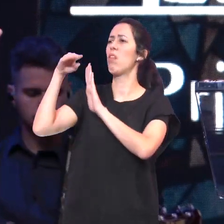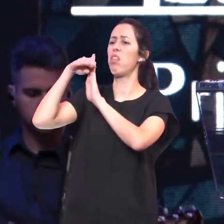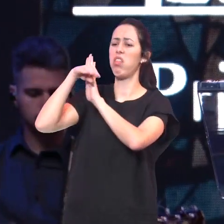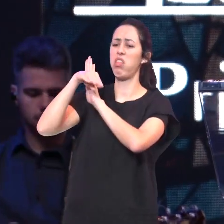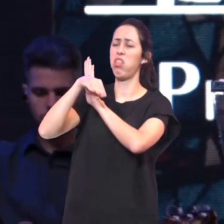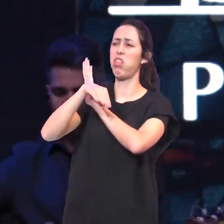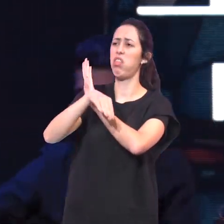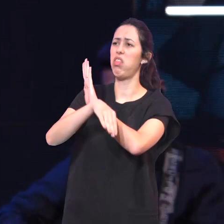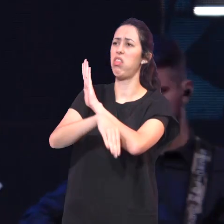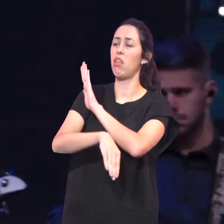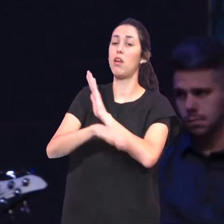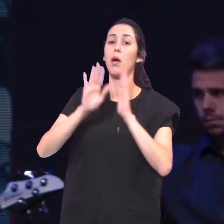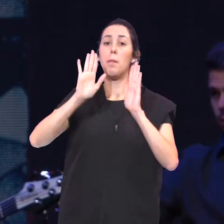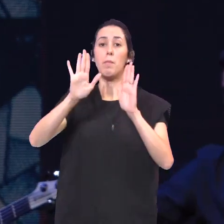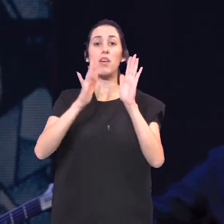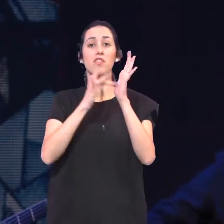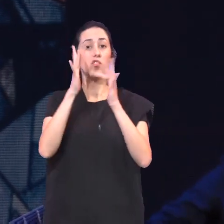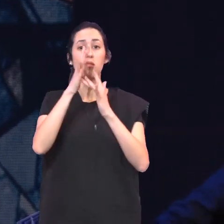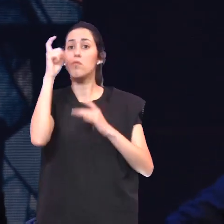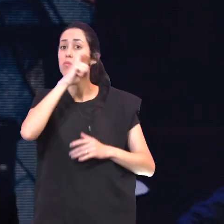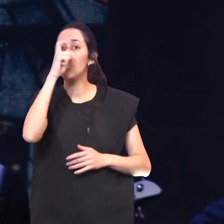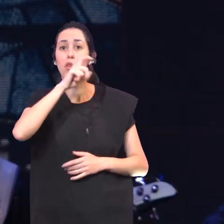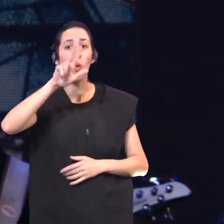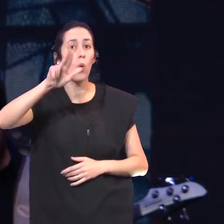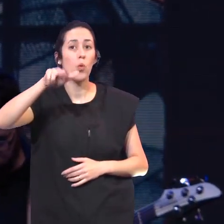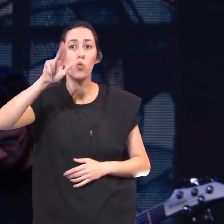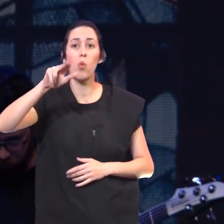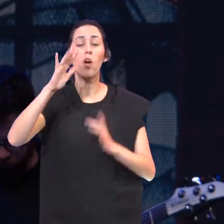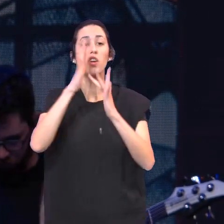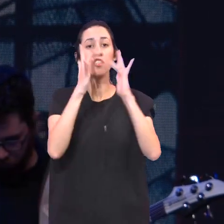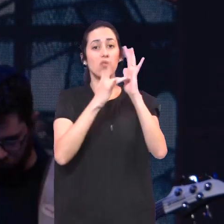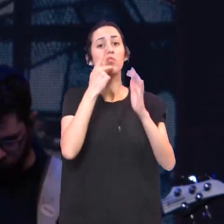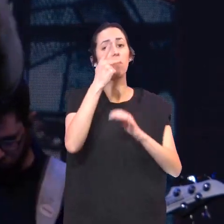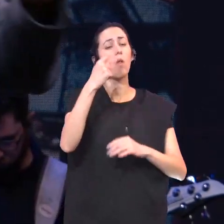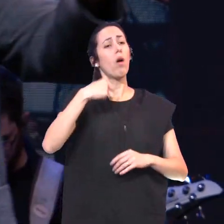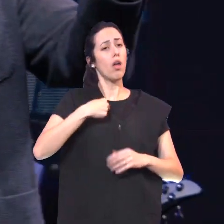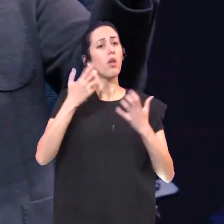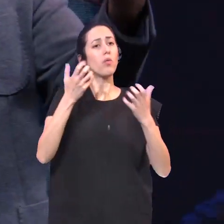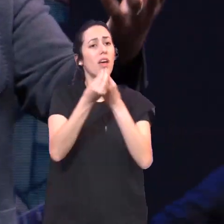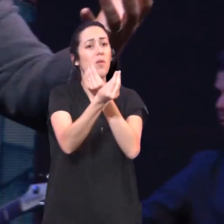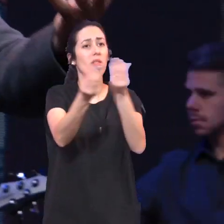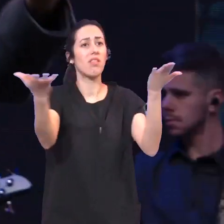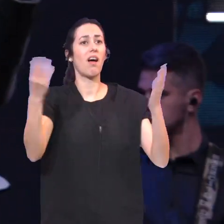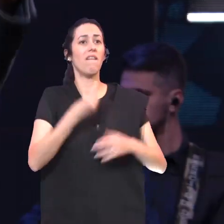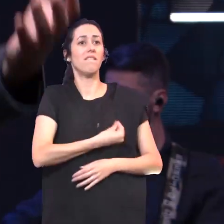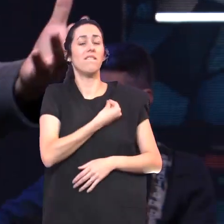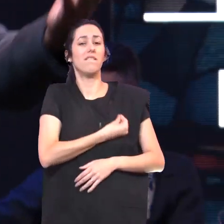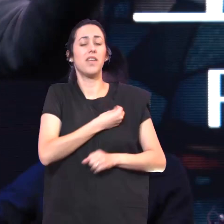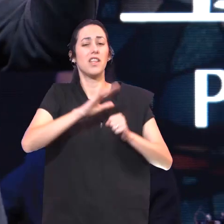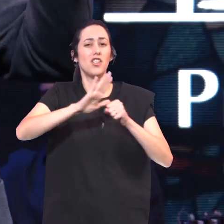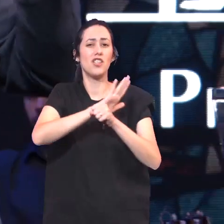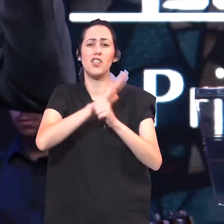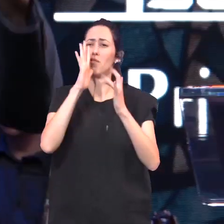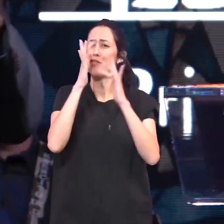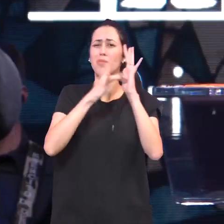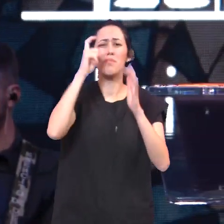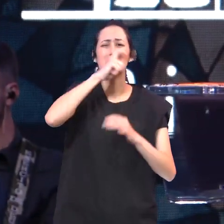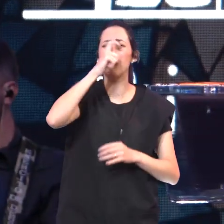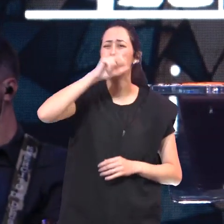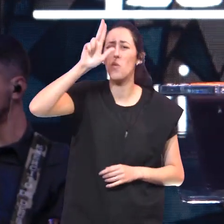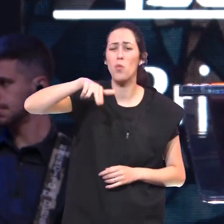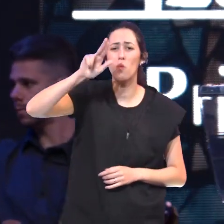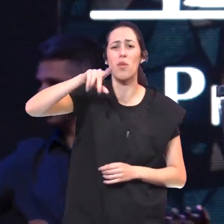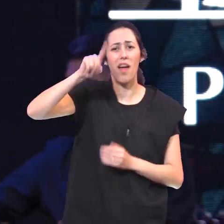Mas Jesus não mente E se Ele disse Que veio trazer vida E vida abundante Ele não mente Isso é verdade